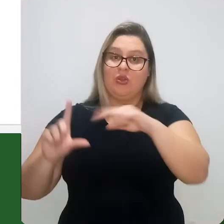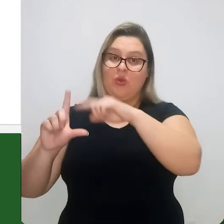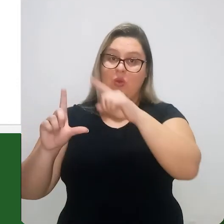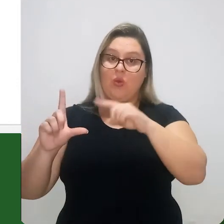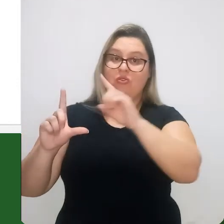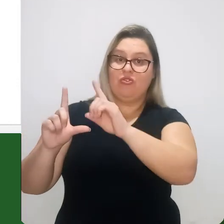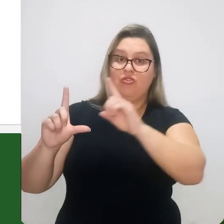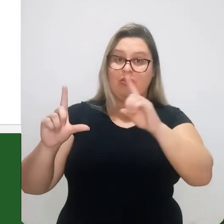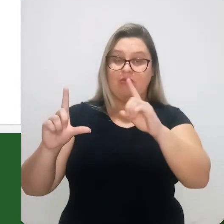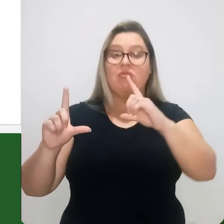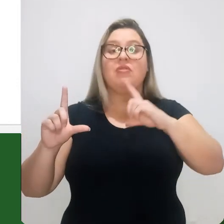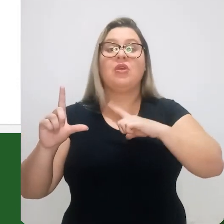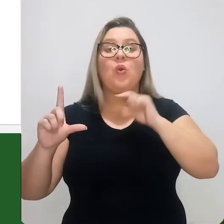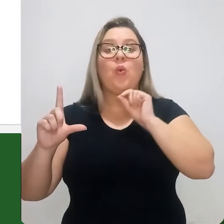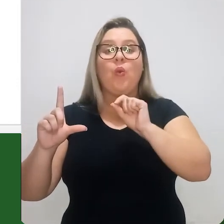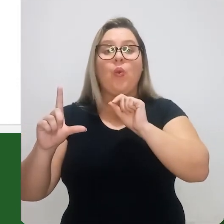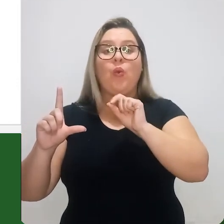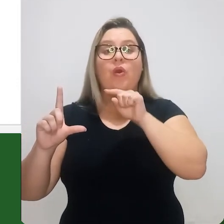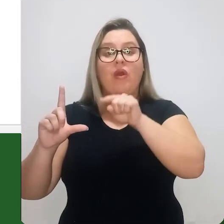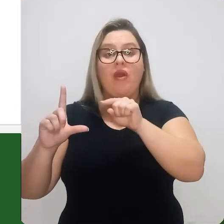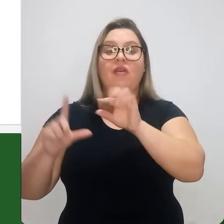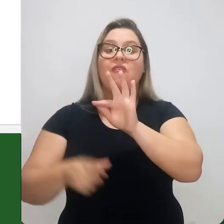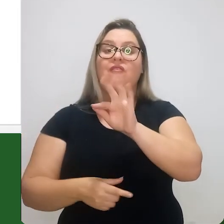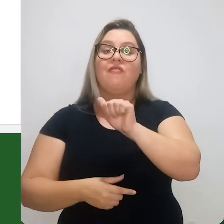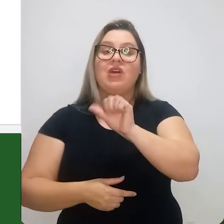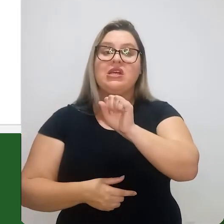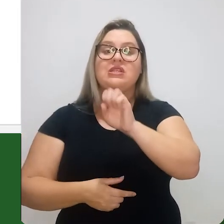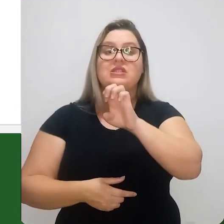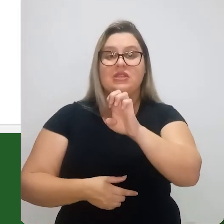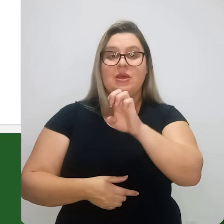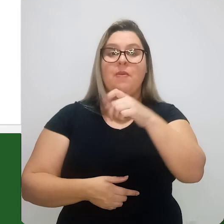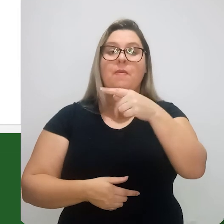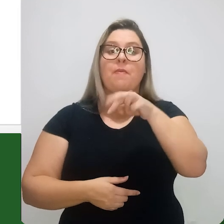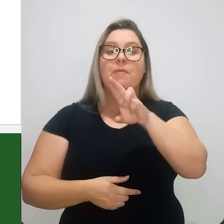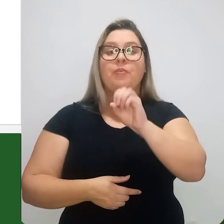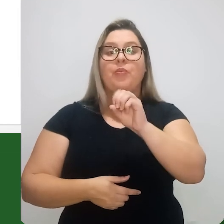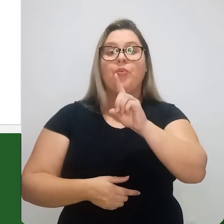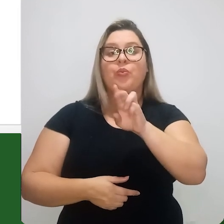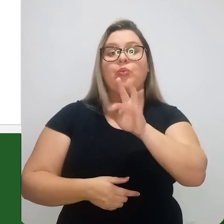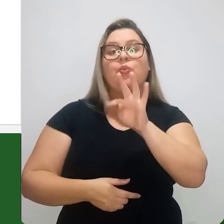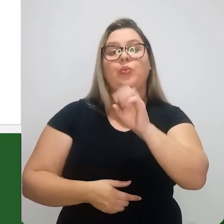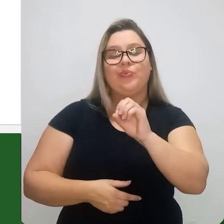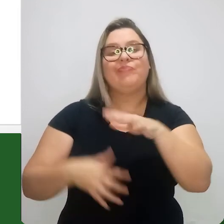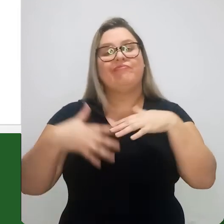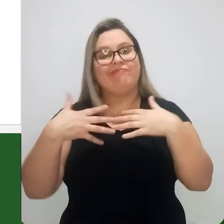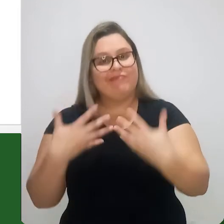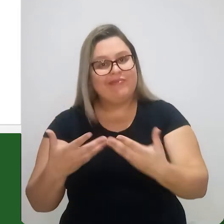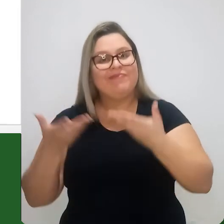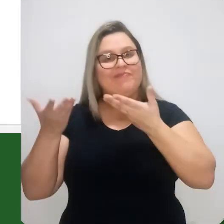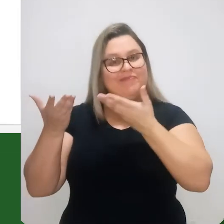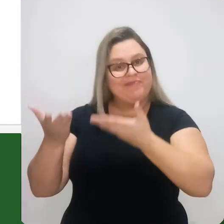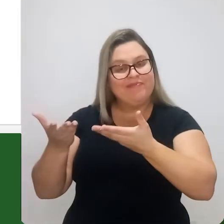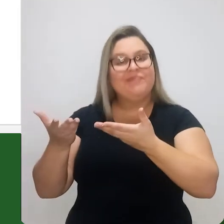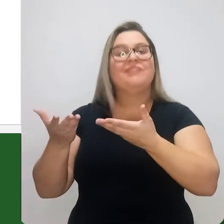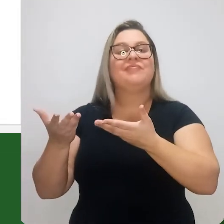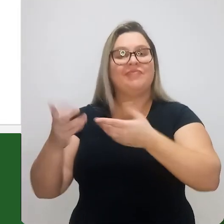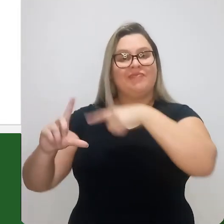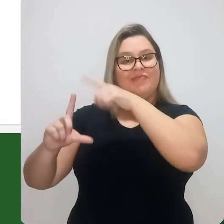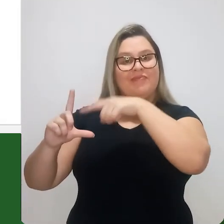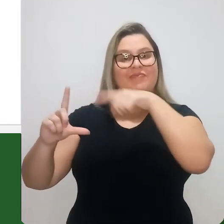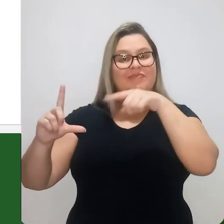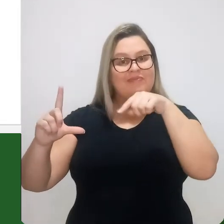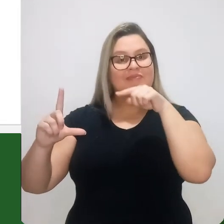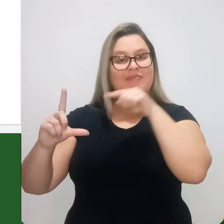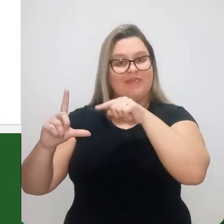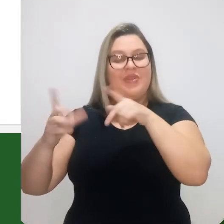lado direito da curva final de transformação nós vamos então ter a fase produto. Por isso, é